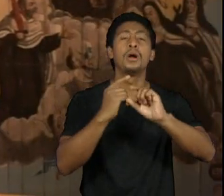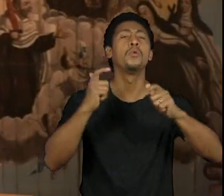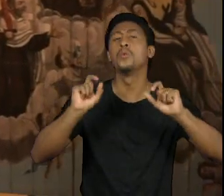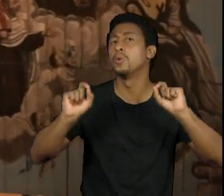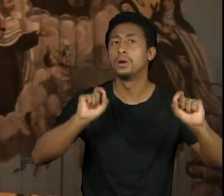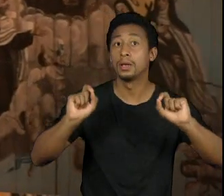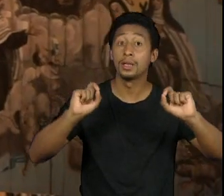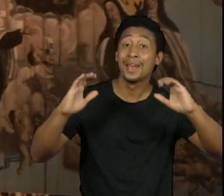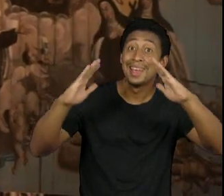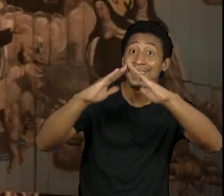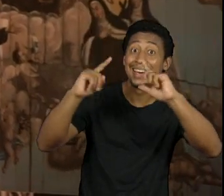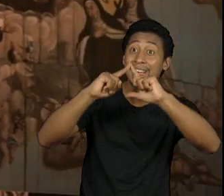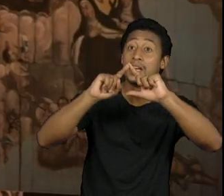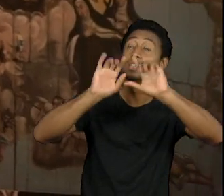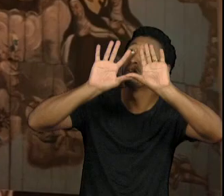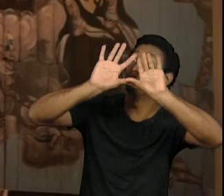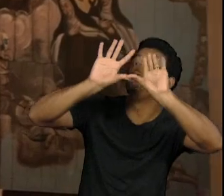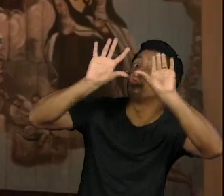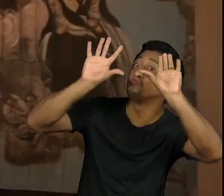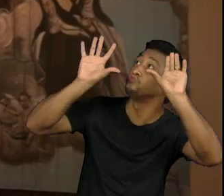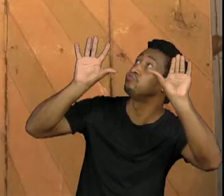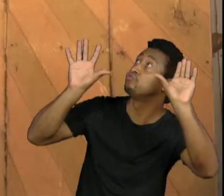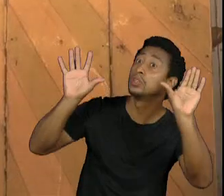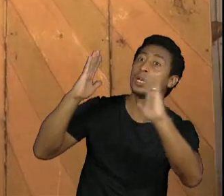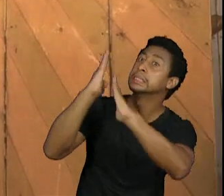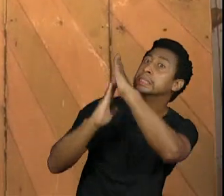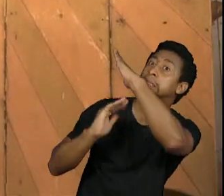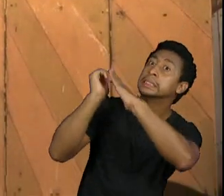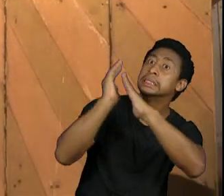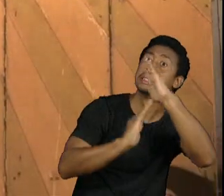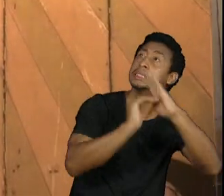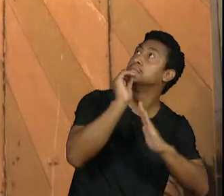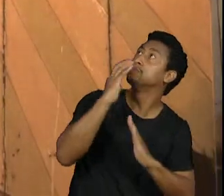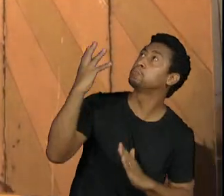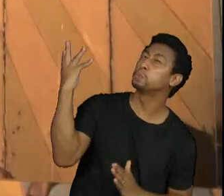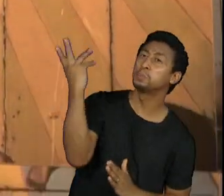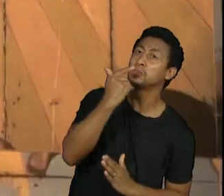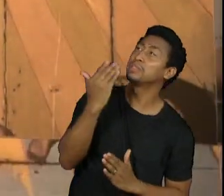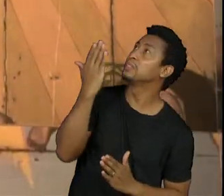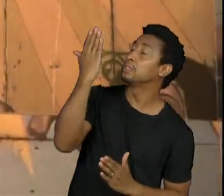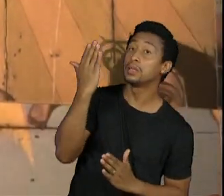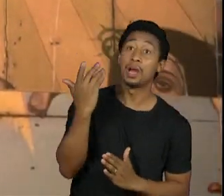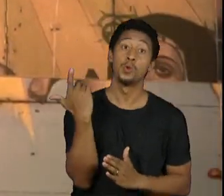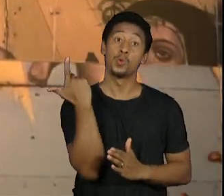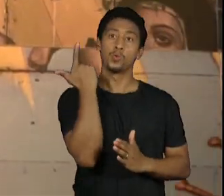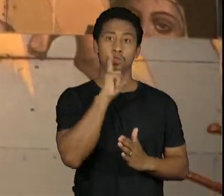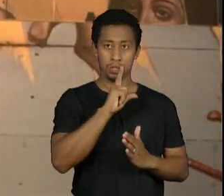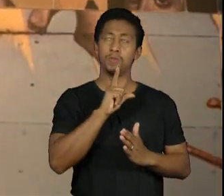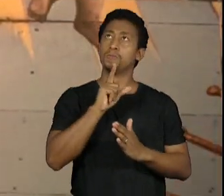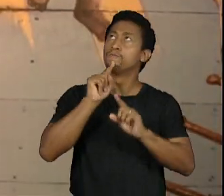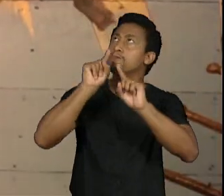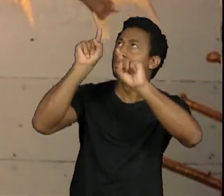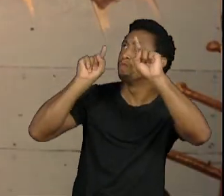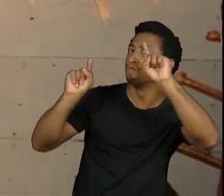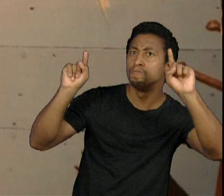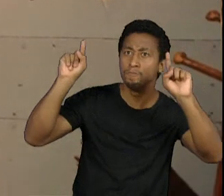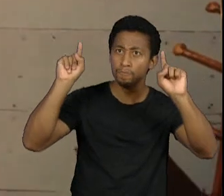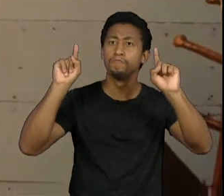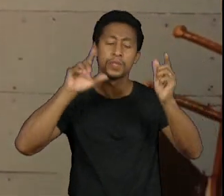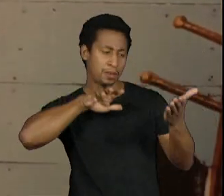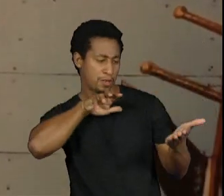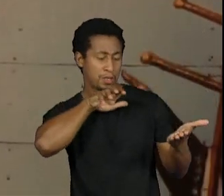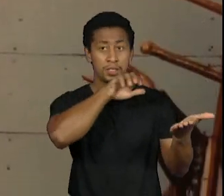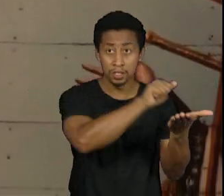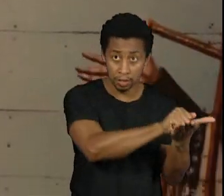Itu ele faz com que essas igrejas sejam tombadas então a igreja matriz de Itu foi o primeiro monumento tombado no interior do estado de São Paulo